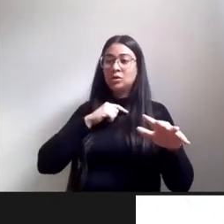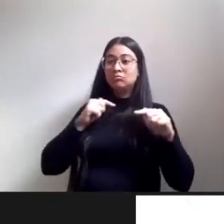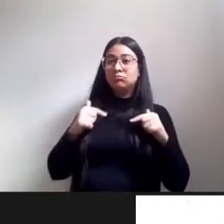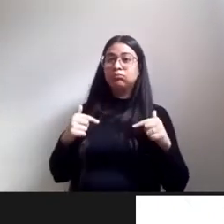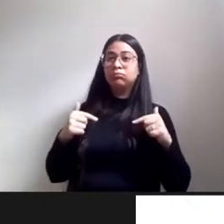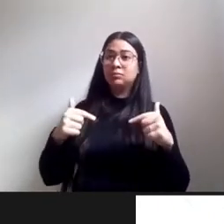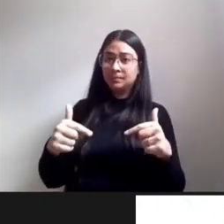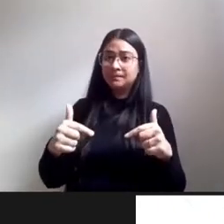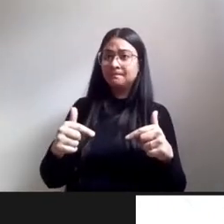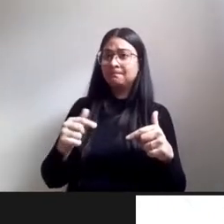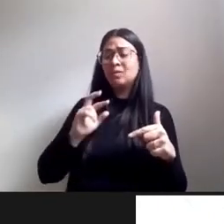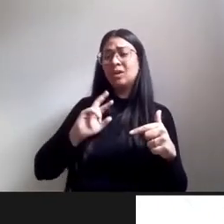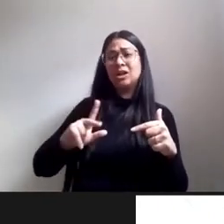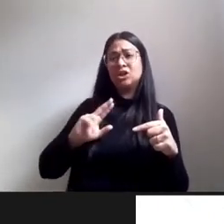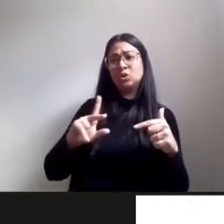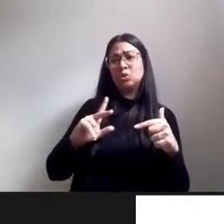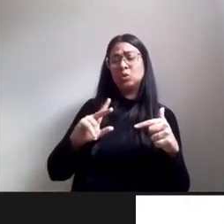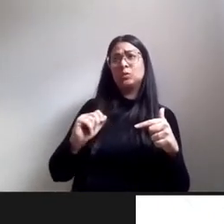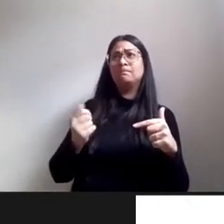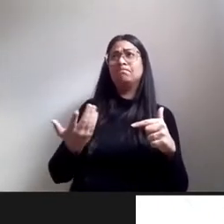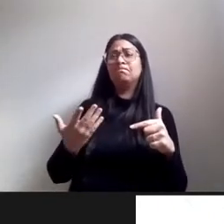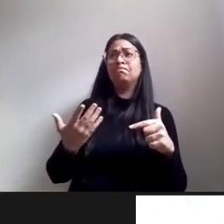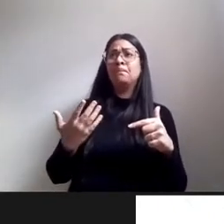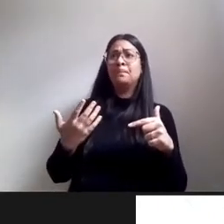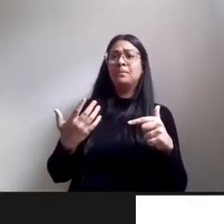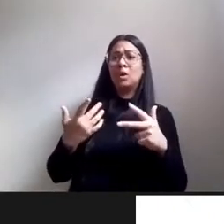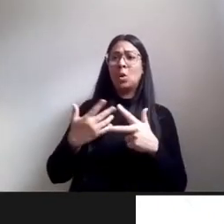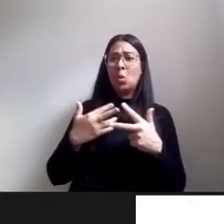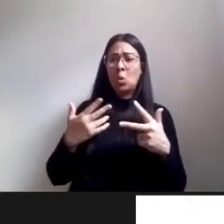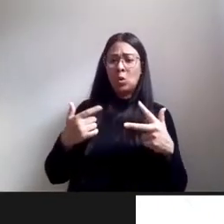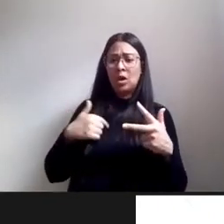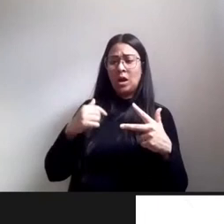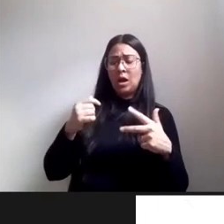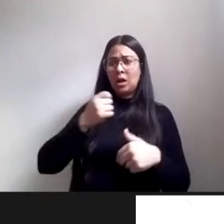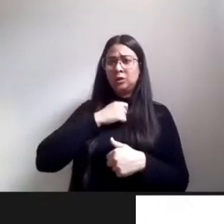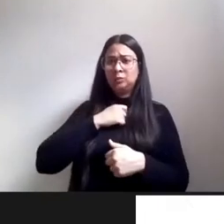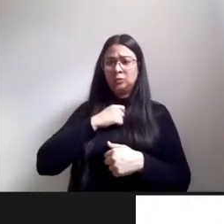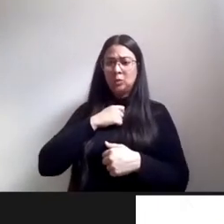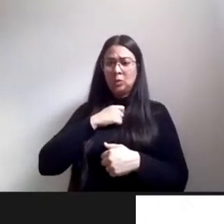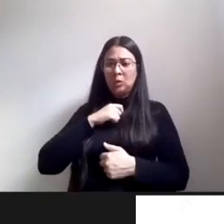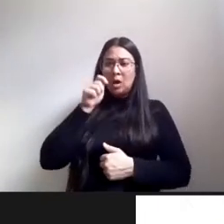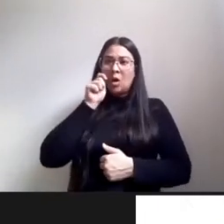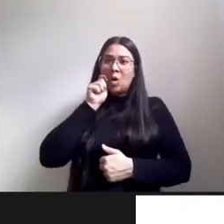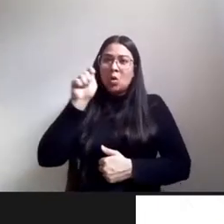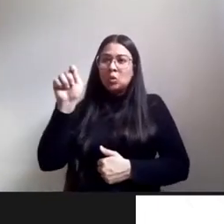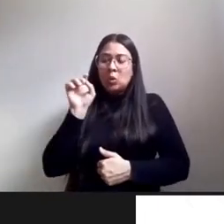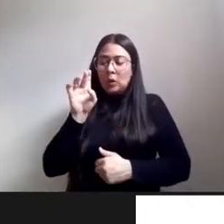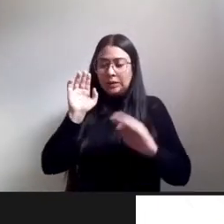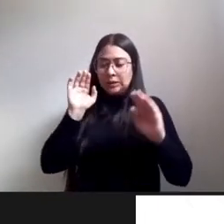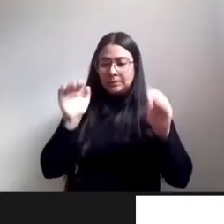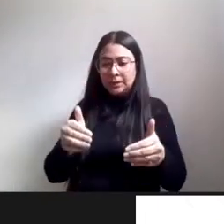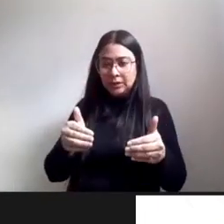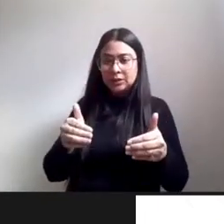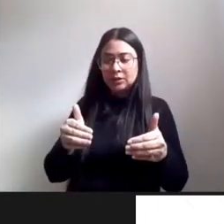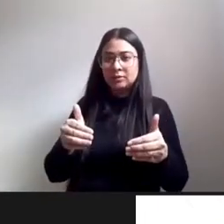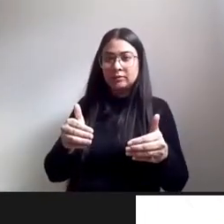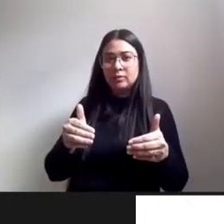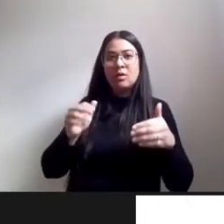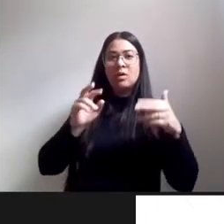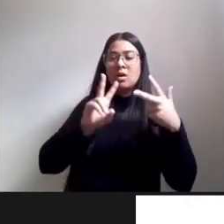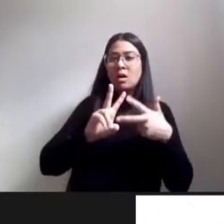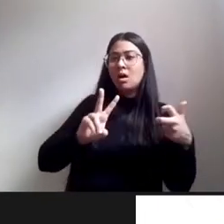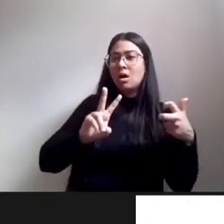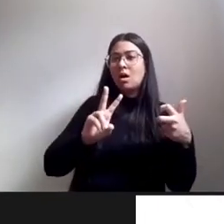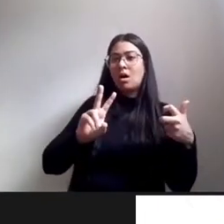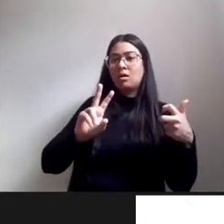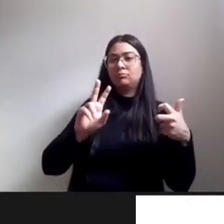esse recorte dos antropólogos né que fazem parte dos antropólogos indígenas antropólogos negros e